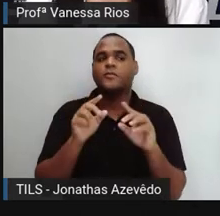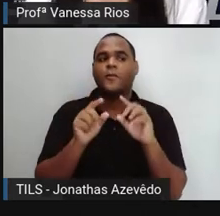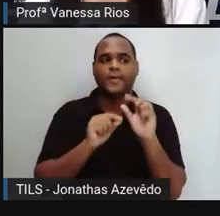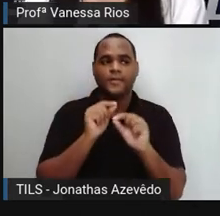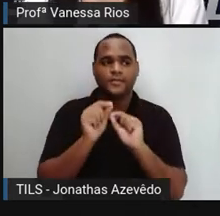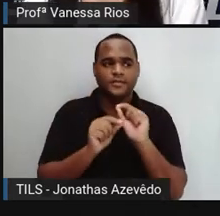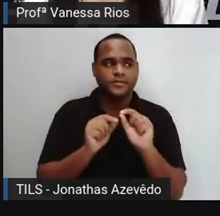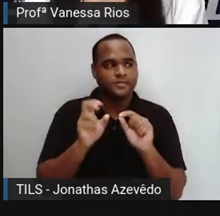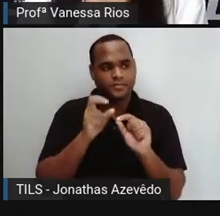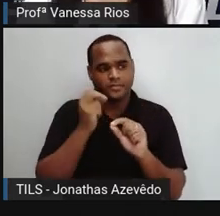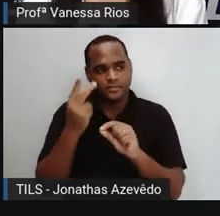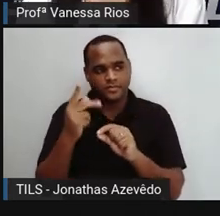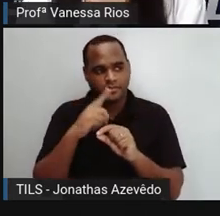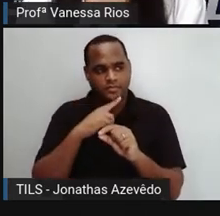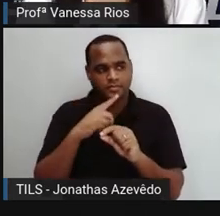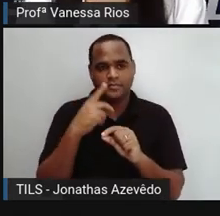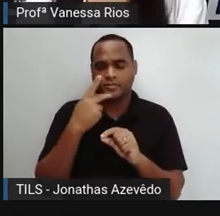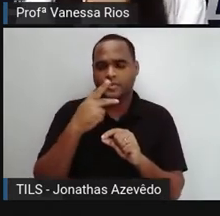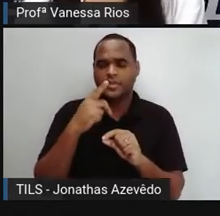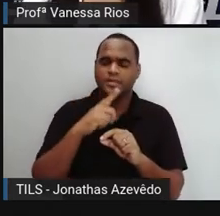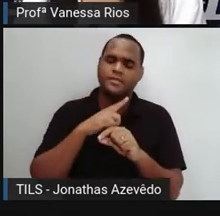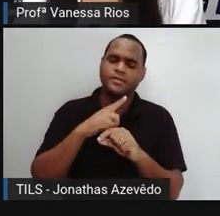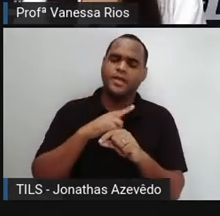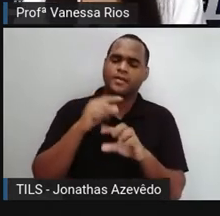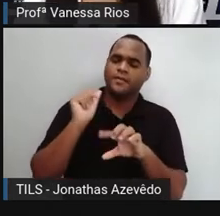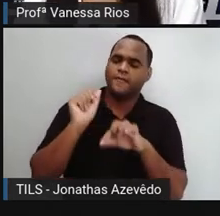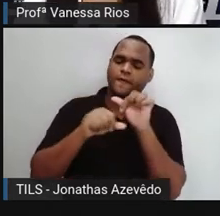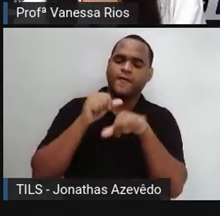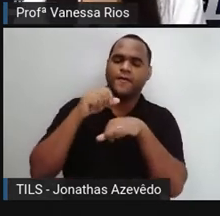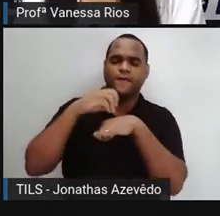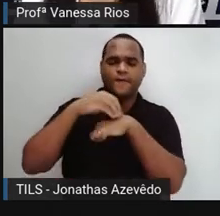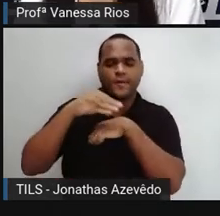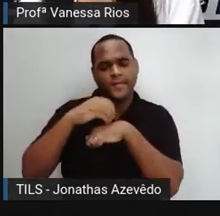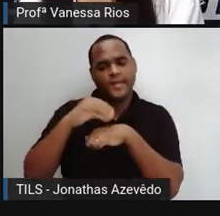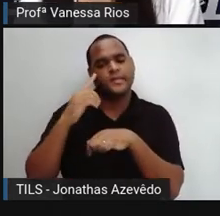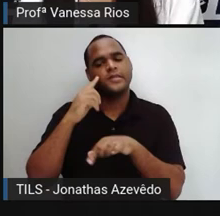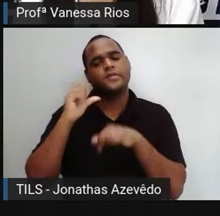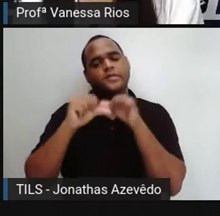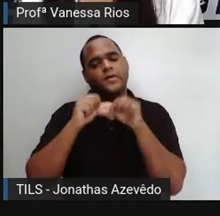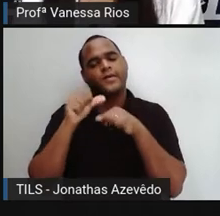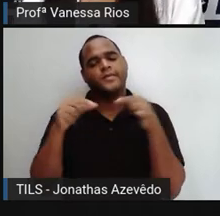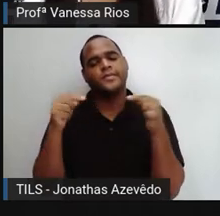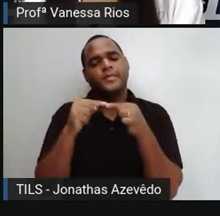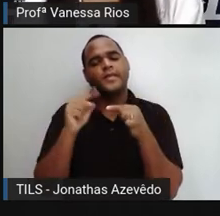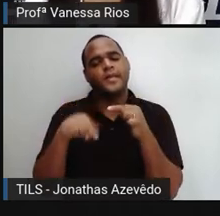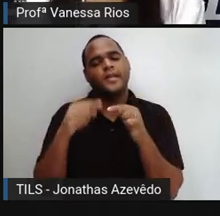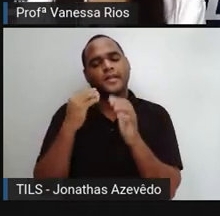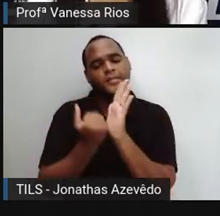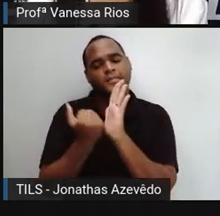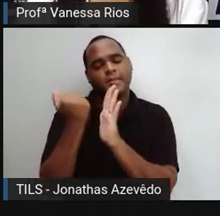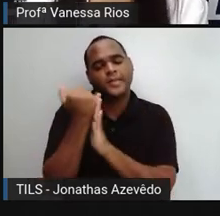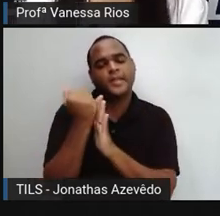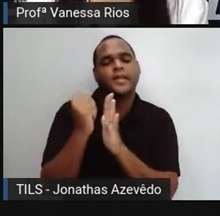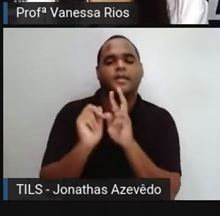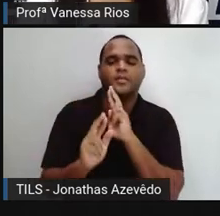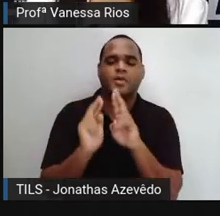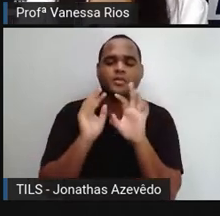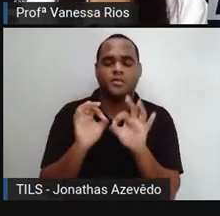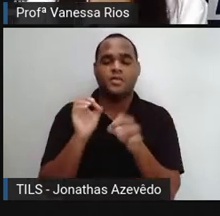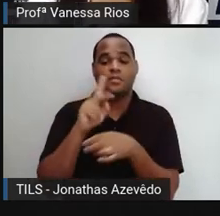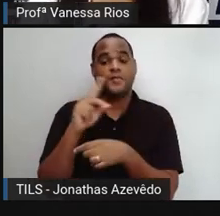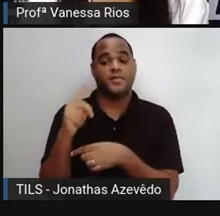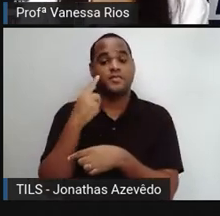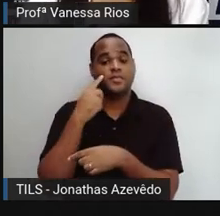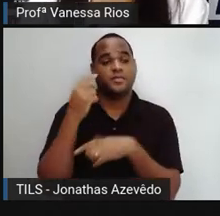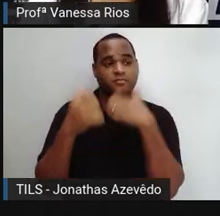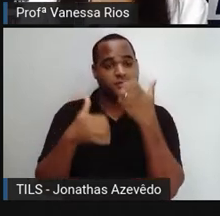Ou você já tem aí informações para modificar ou para acrescentar as suas respostas quando a Pró faz aí as